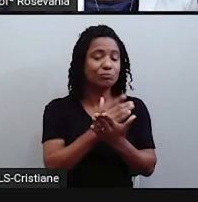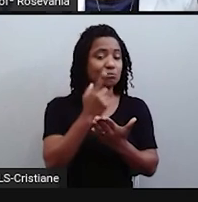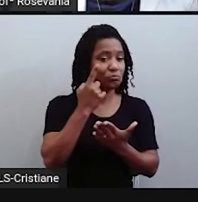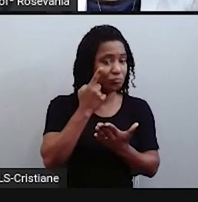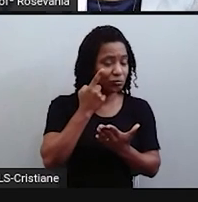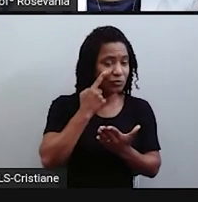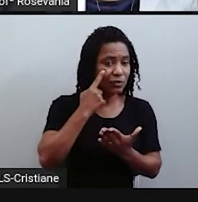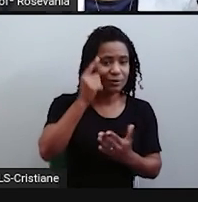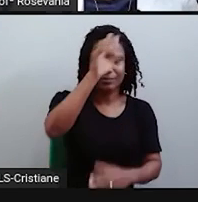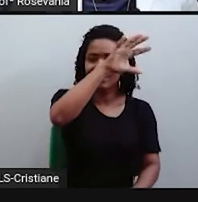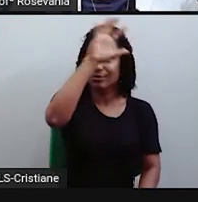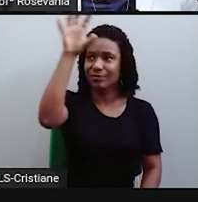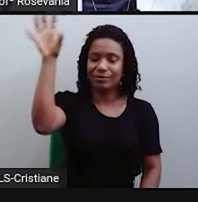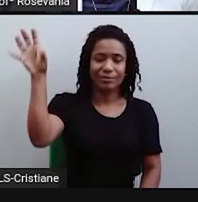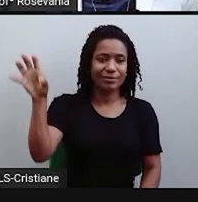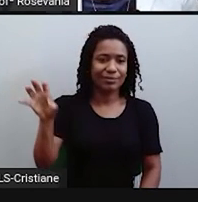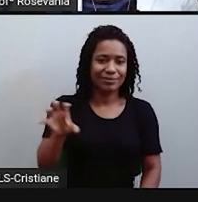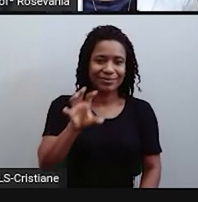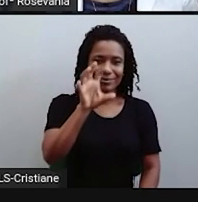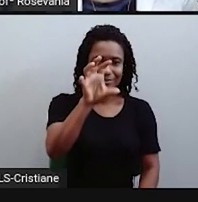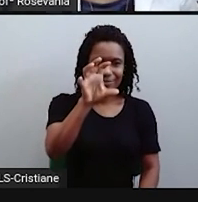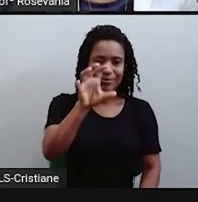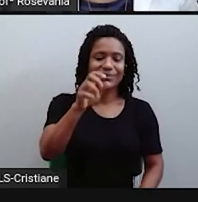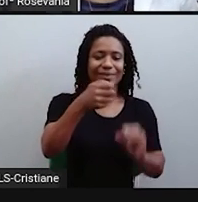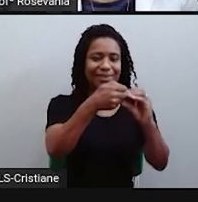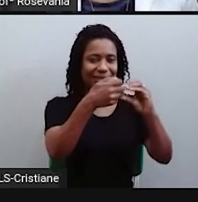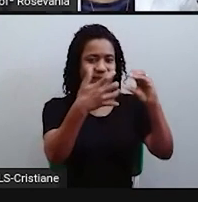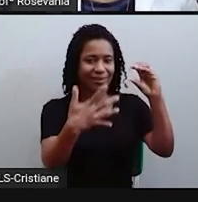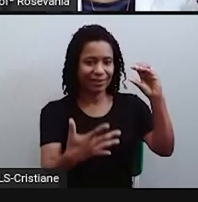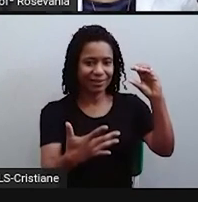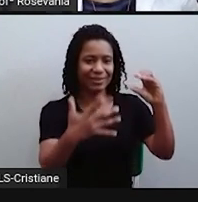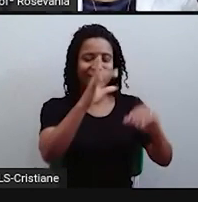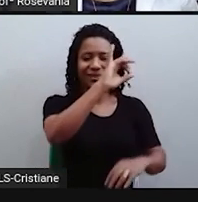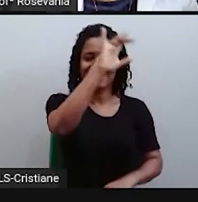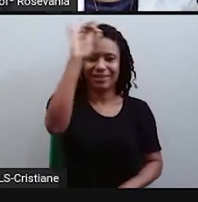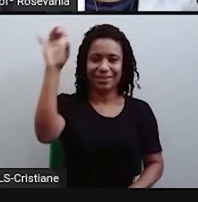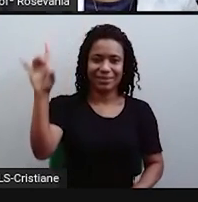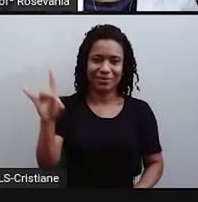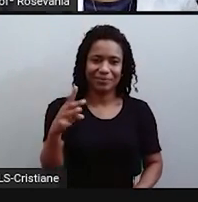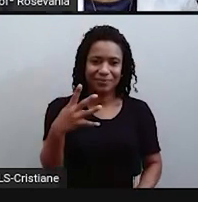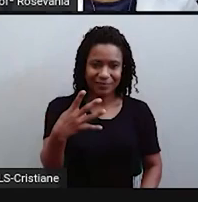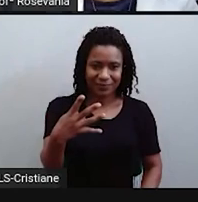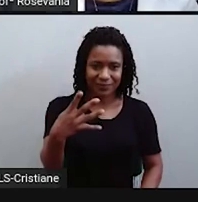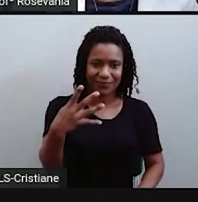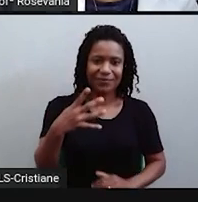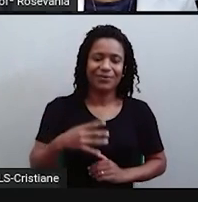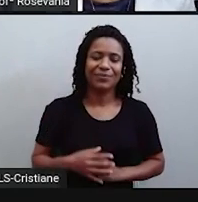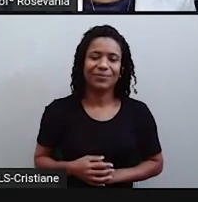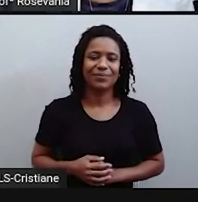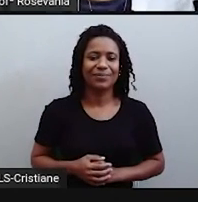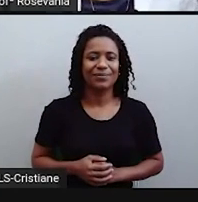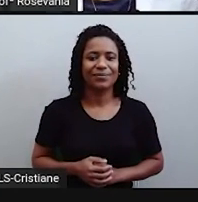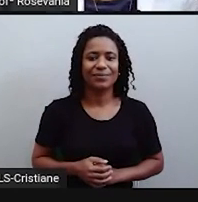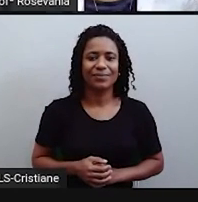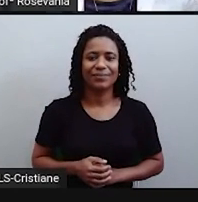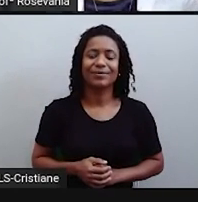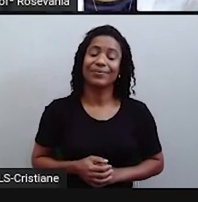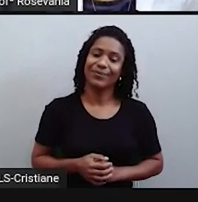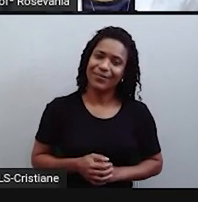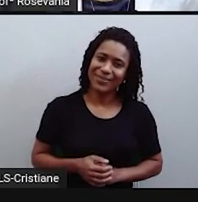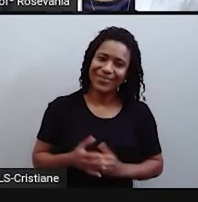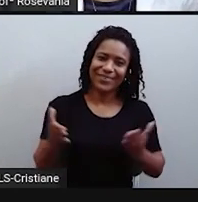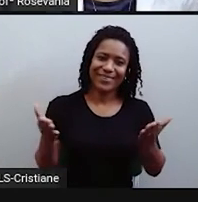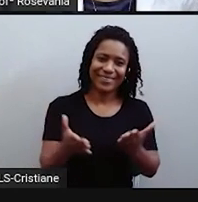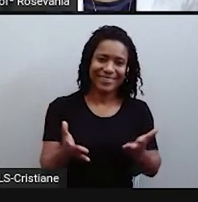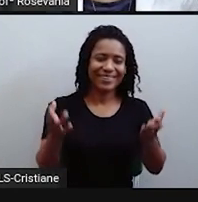agrupando essas regiões que foram dando essas características aí para formar esses espaços. Então, gente,